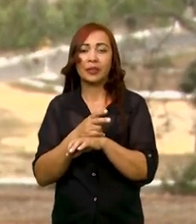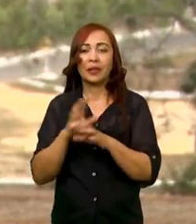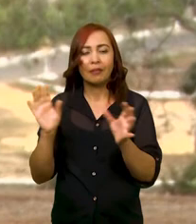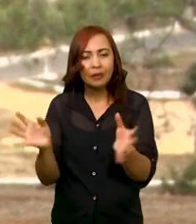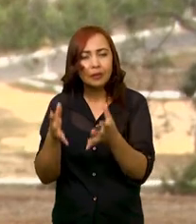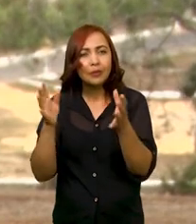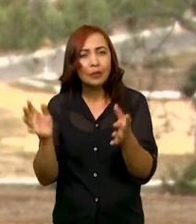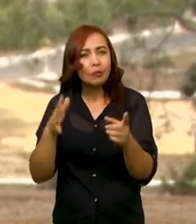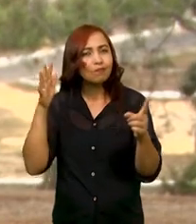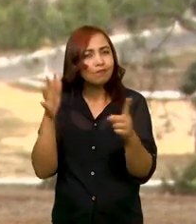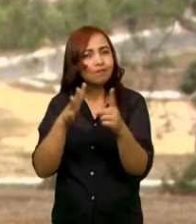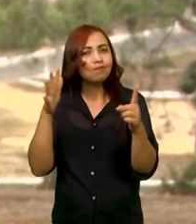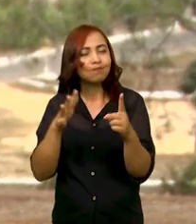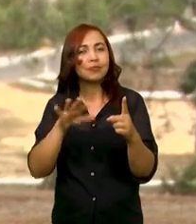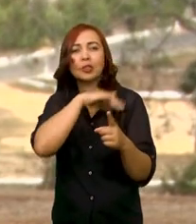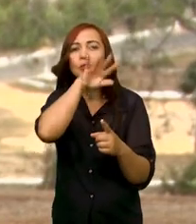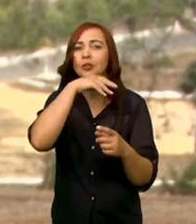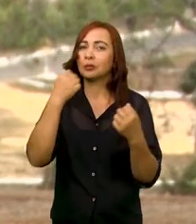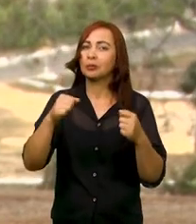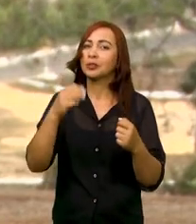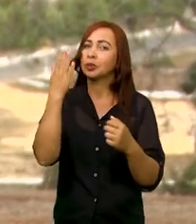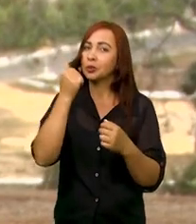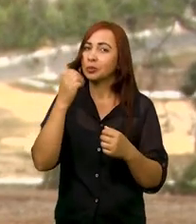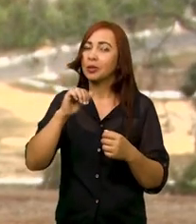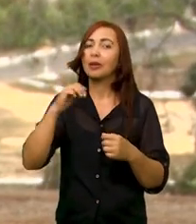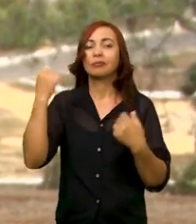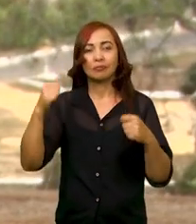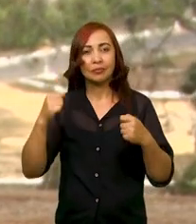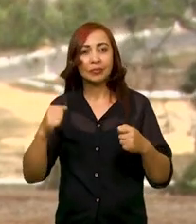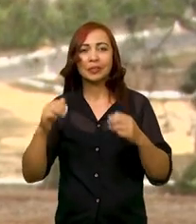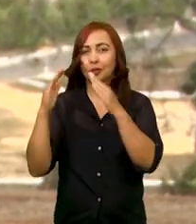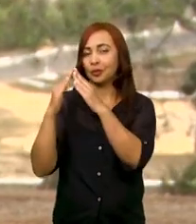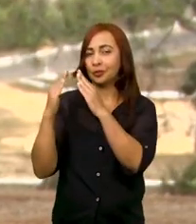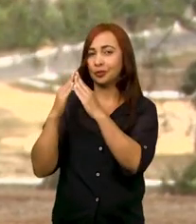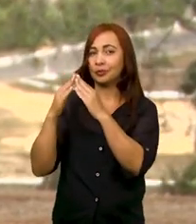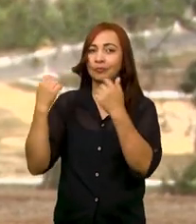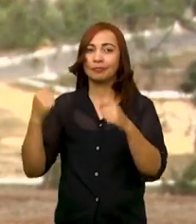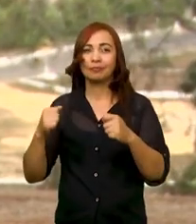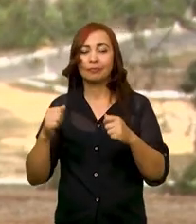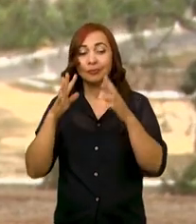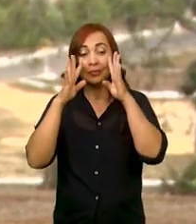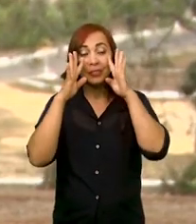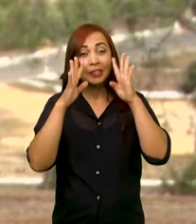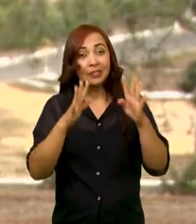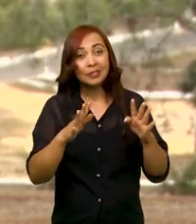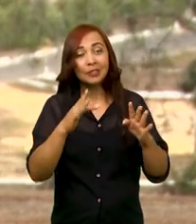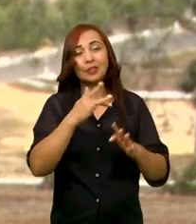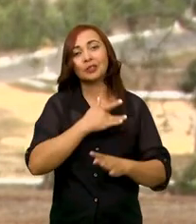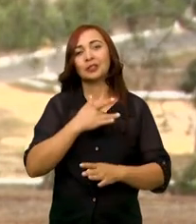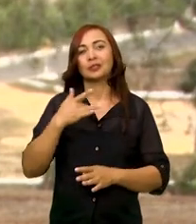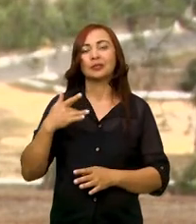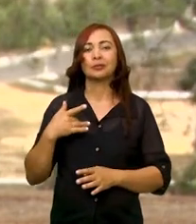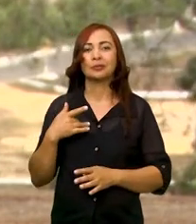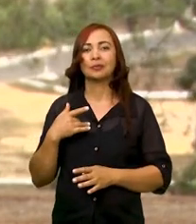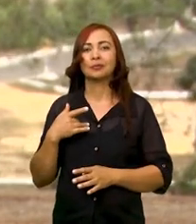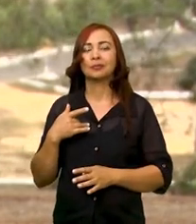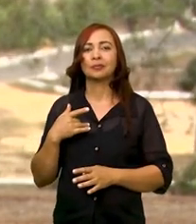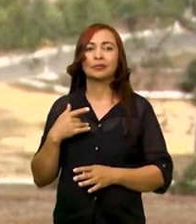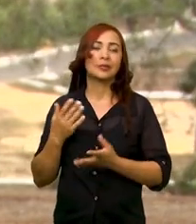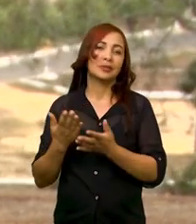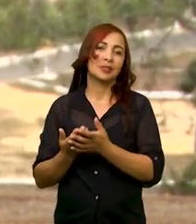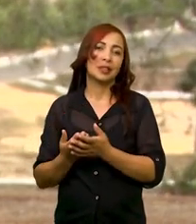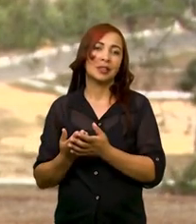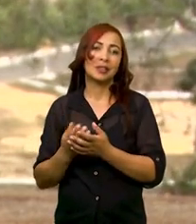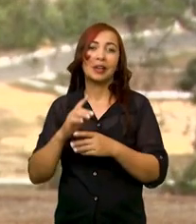essas questões de que o animal precisa de alimento, ele precisa de moradia, ele precisa de atenção à saúde. Então além